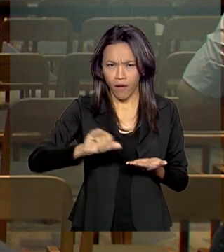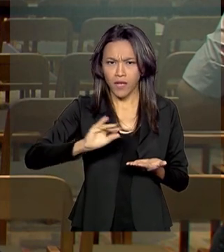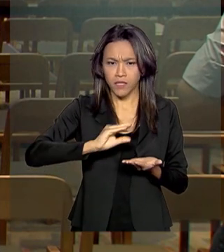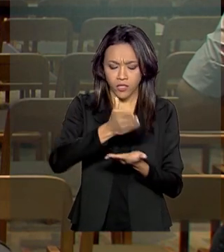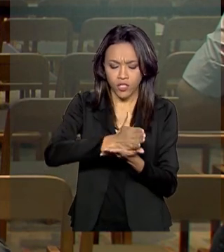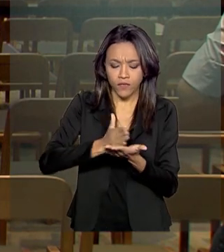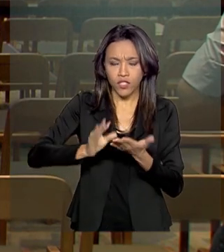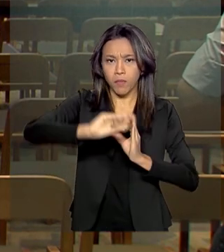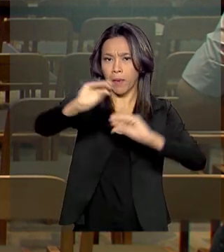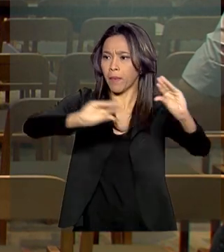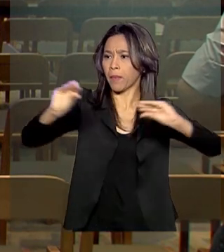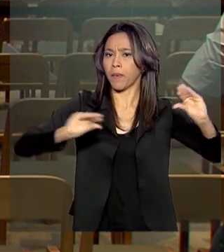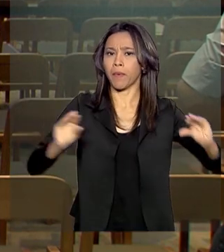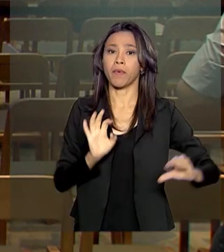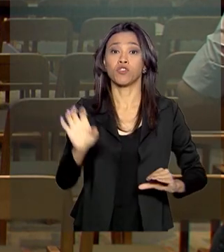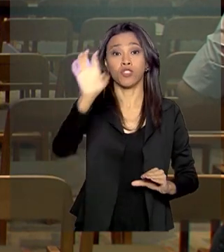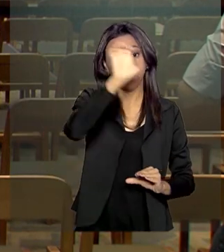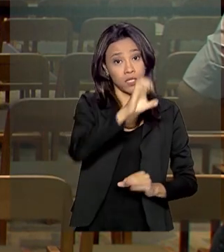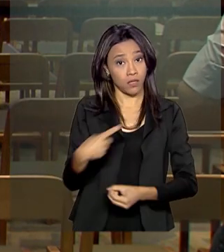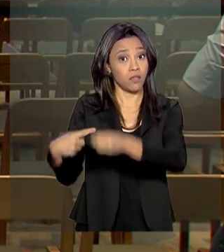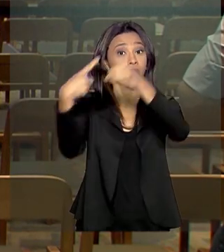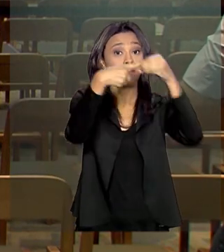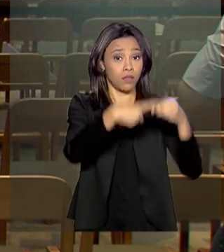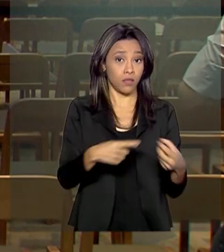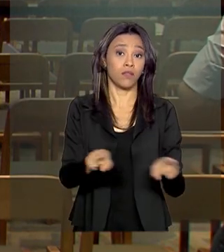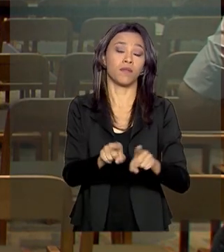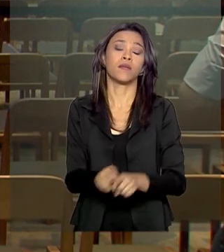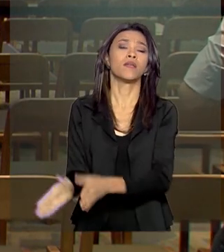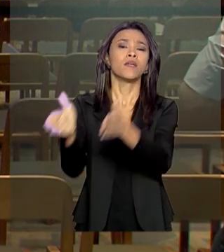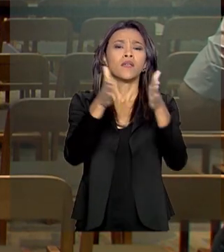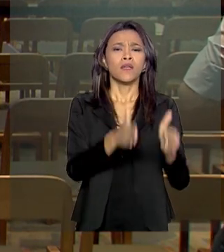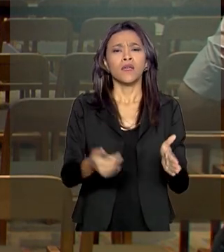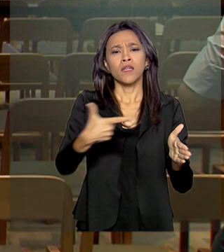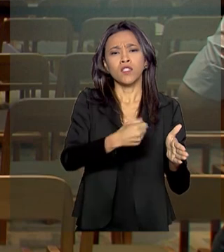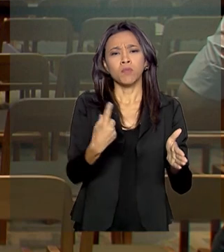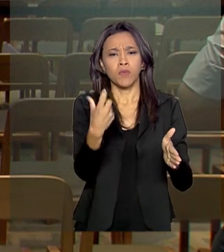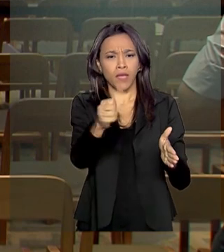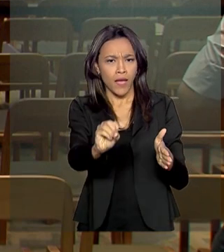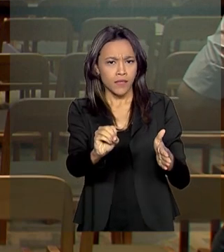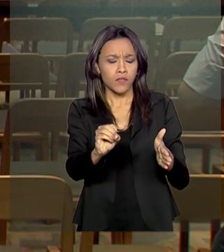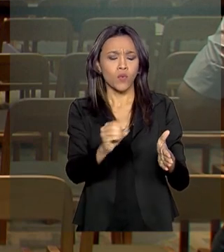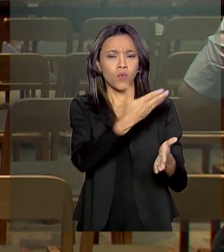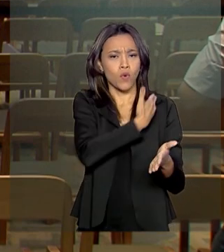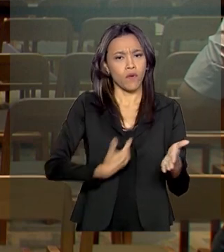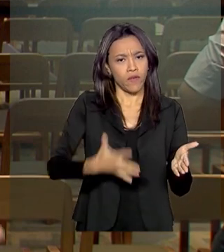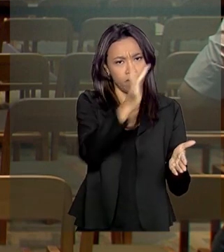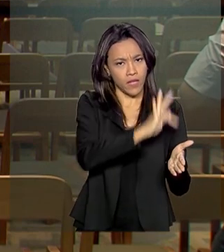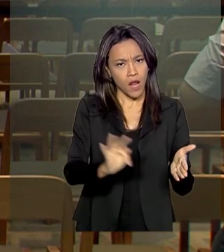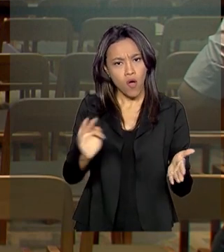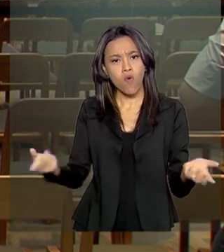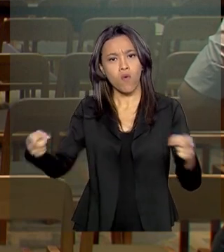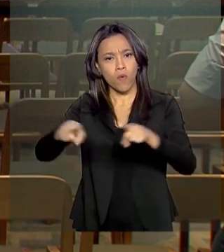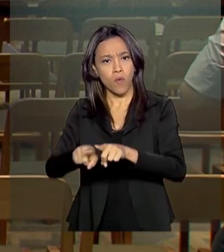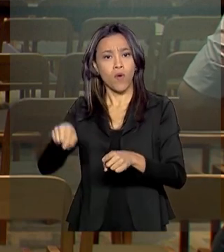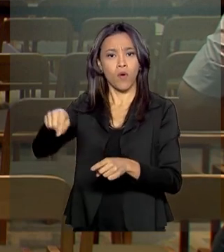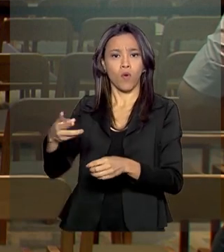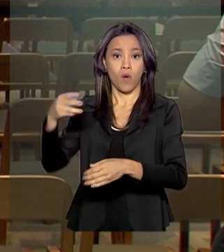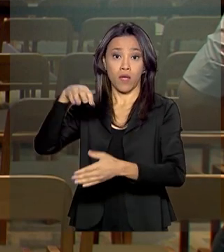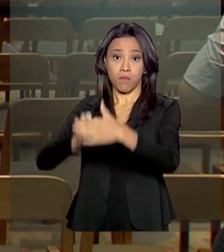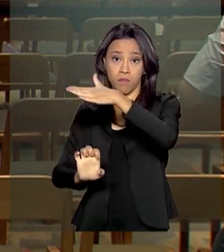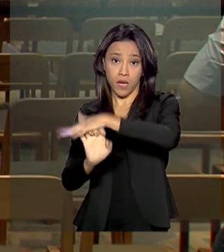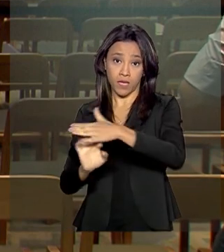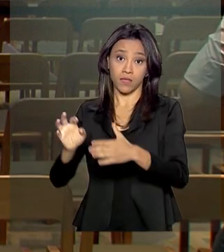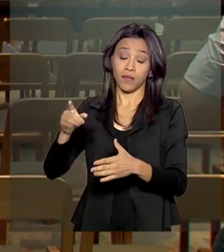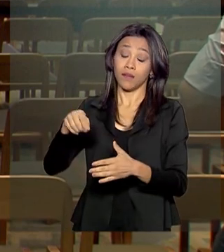para estados e municípios. Em 2010, a Petrobras fechou com o governo federal um acordo para extrair até 5 bilhões de